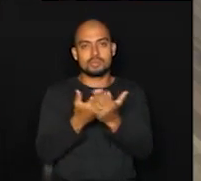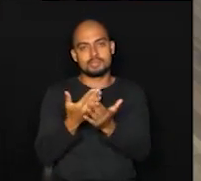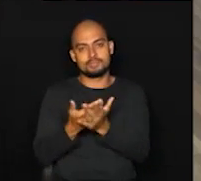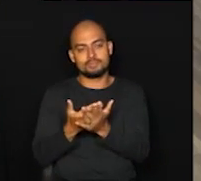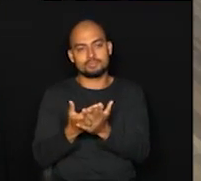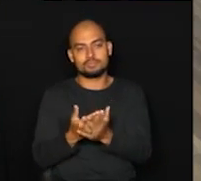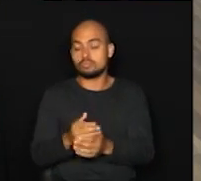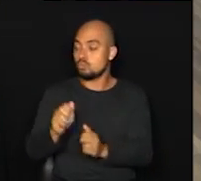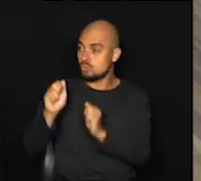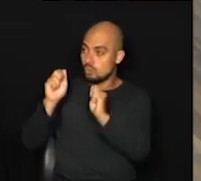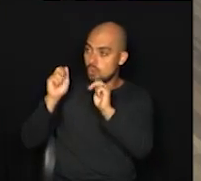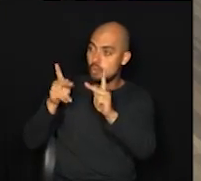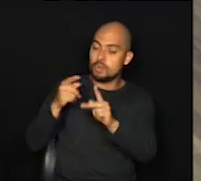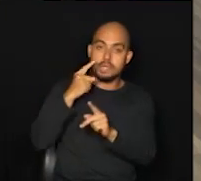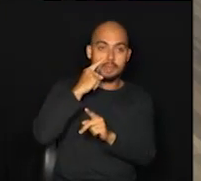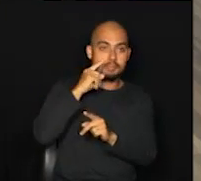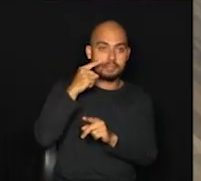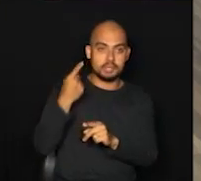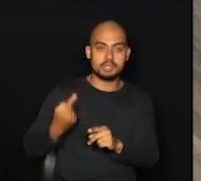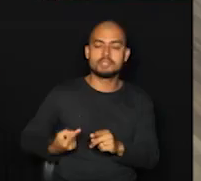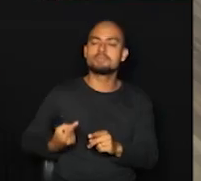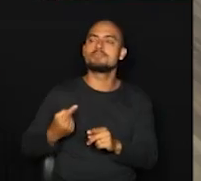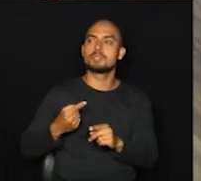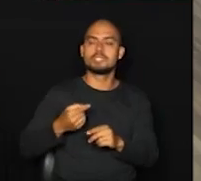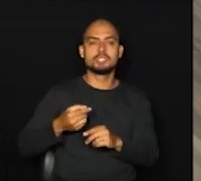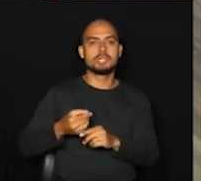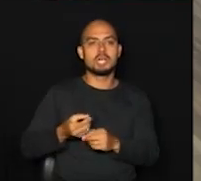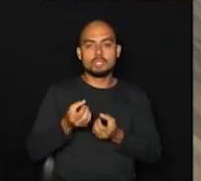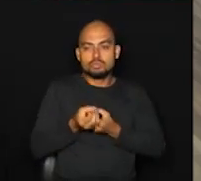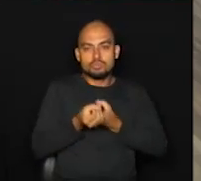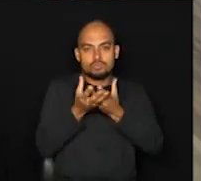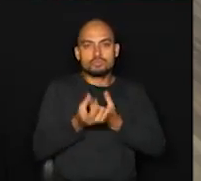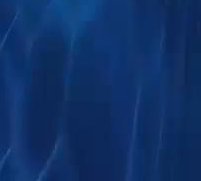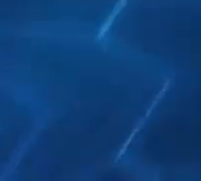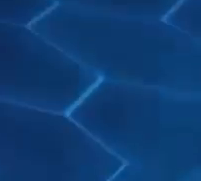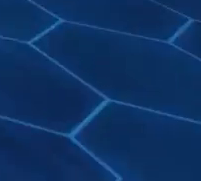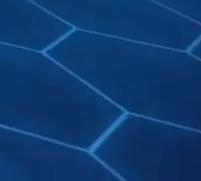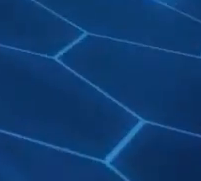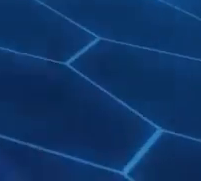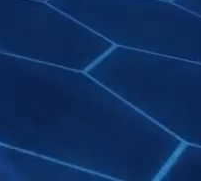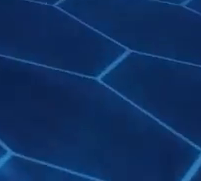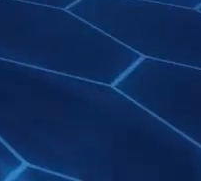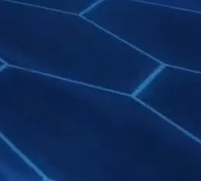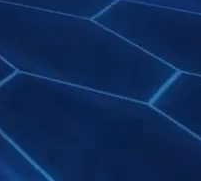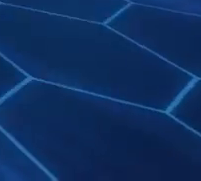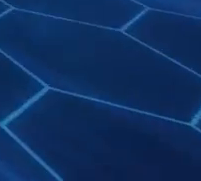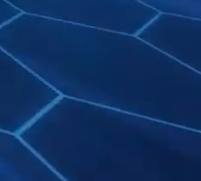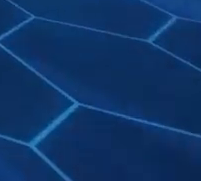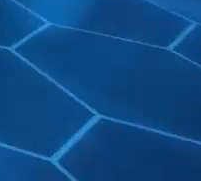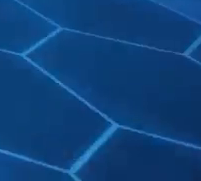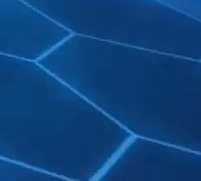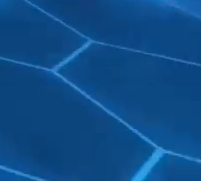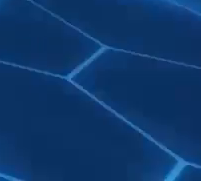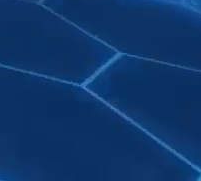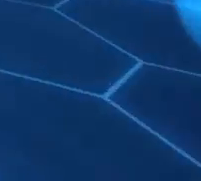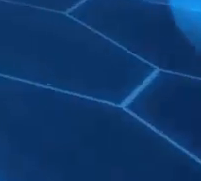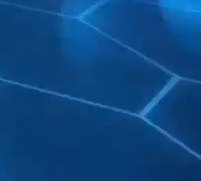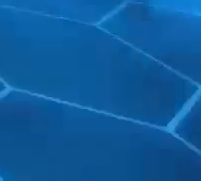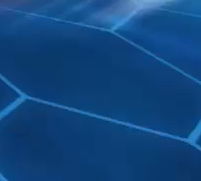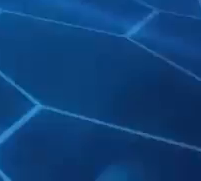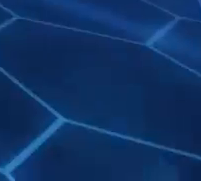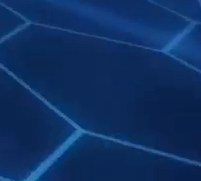Tá certo, Mirna Abreu. As notícias completas da metrópole de Campinas. Tchau, Abreu. Tchau.